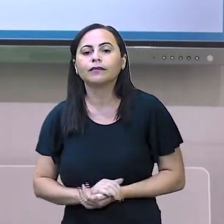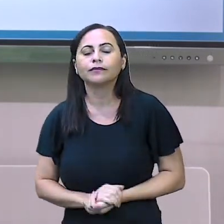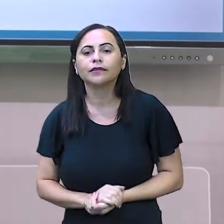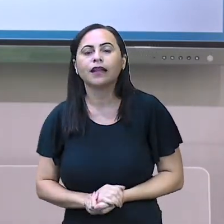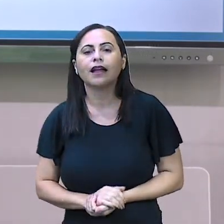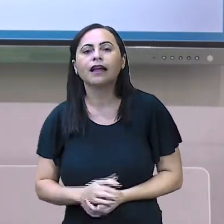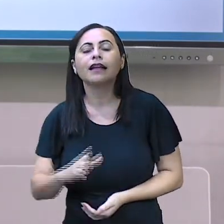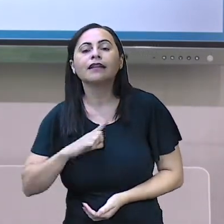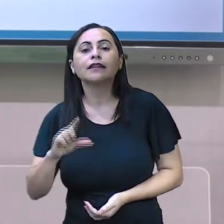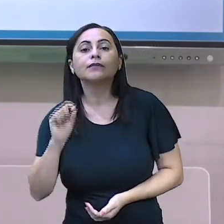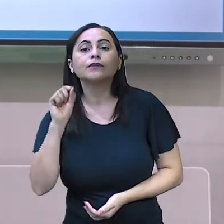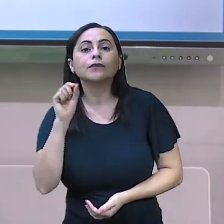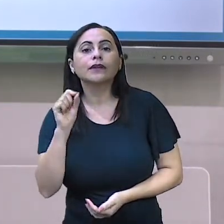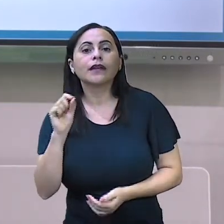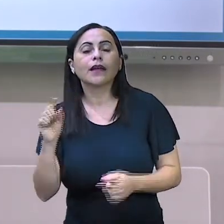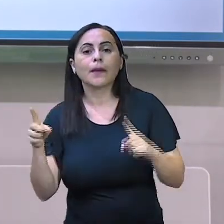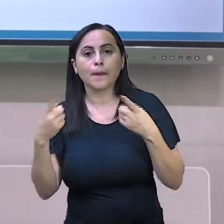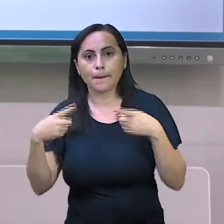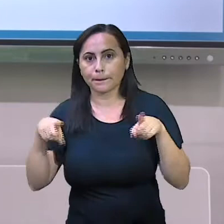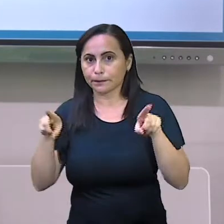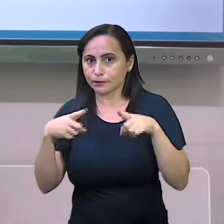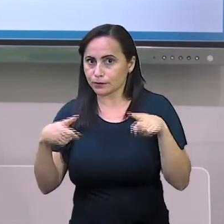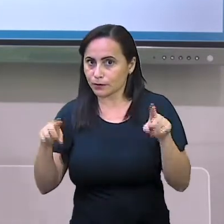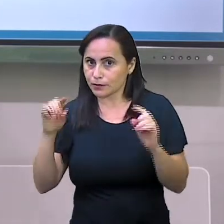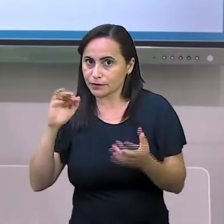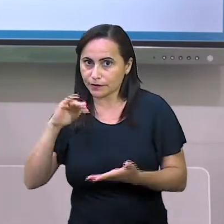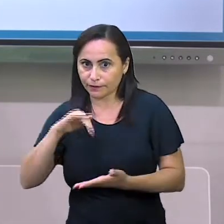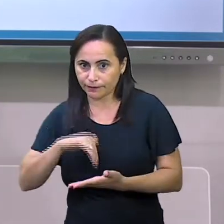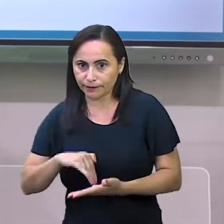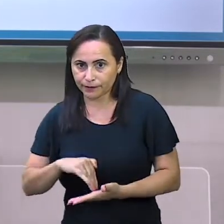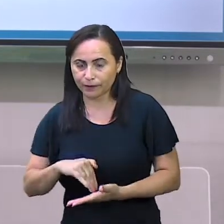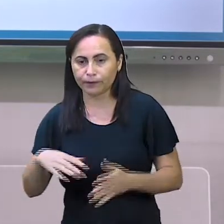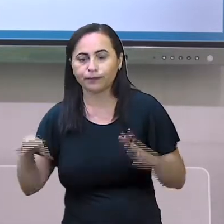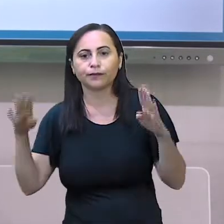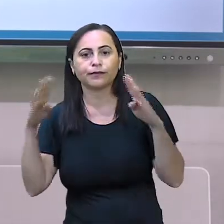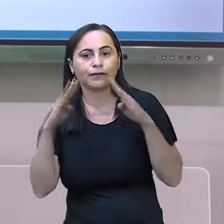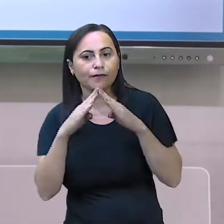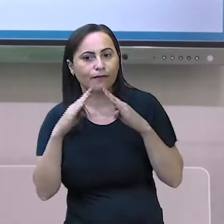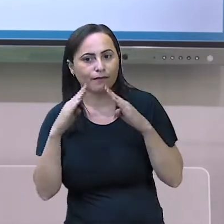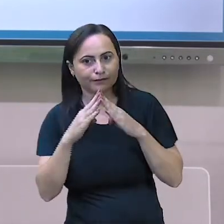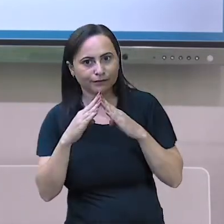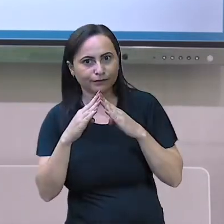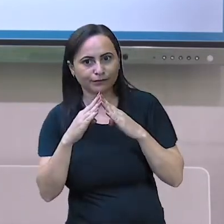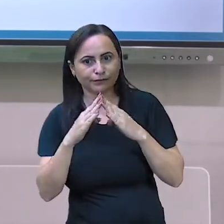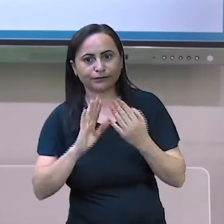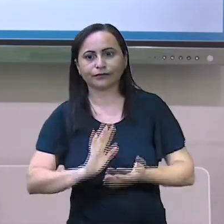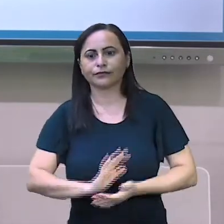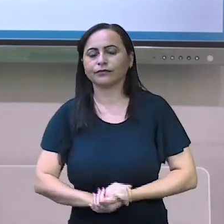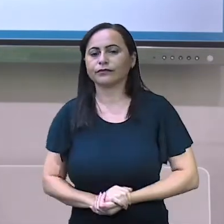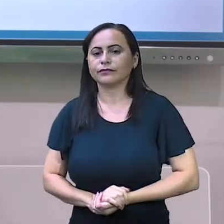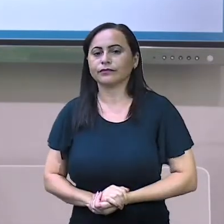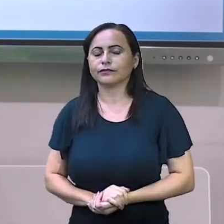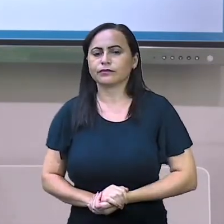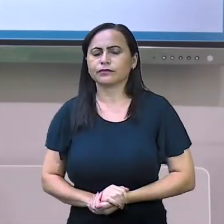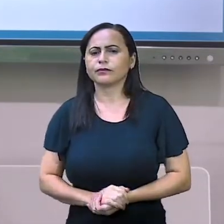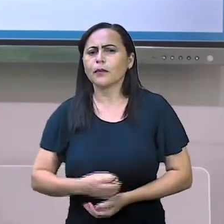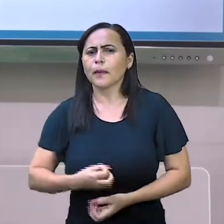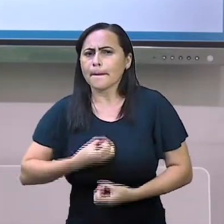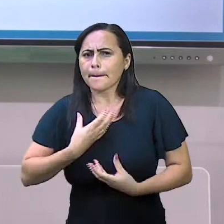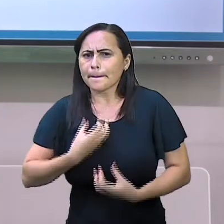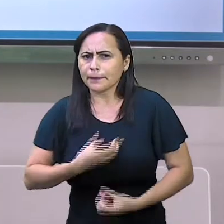música desse tema, A Casa de Vinícius de Moraes. Esta